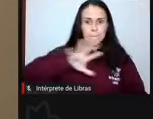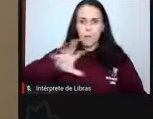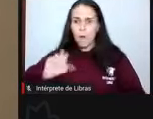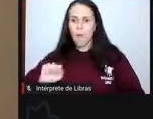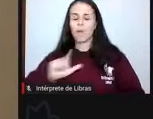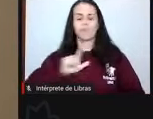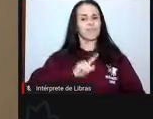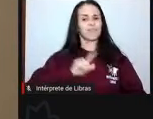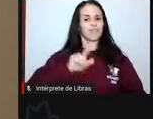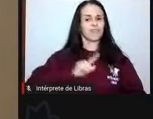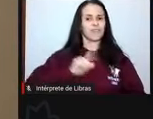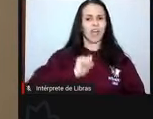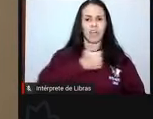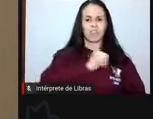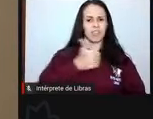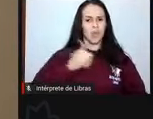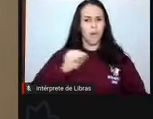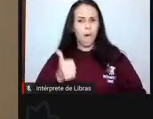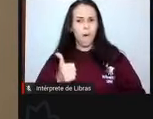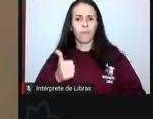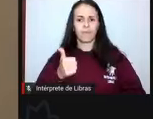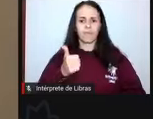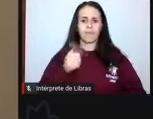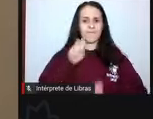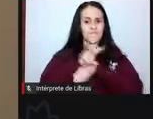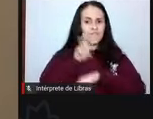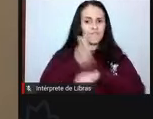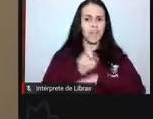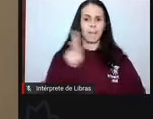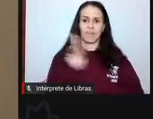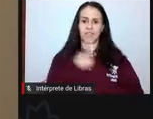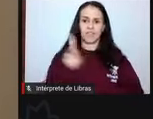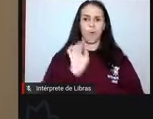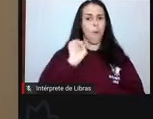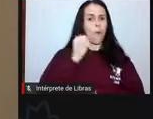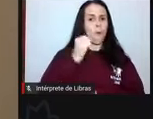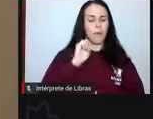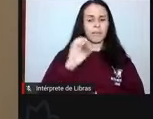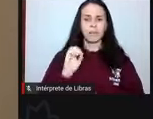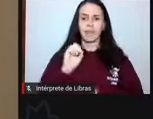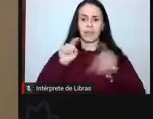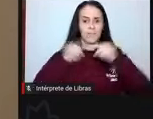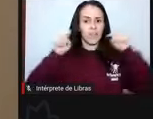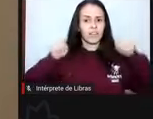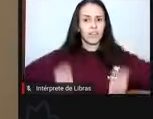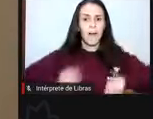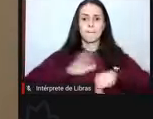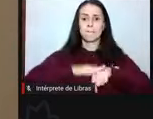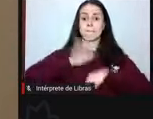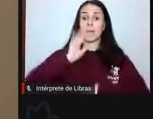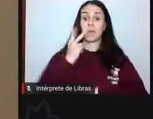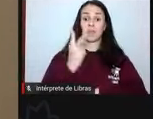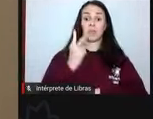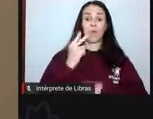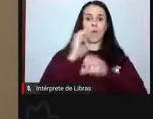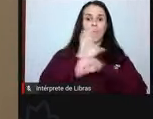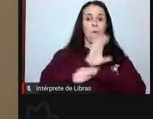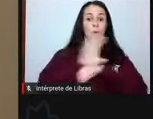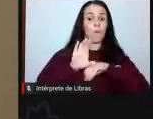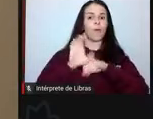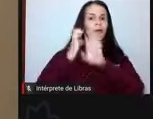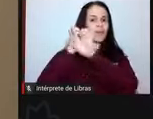de professores, 80 vagas de técnicos, mais os dois cursos de engenharia aqui na sede, engenharia